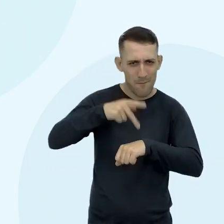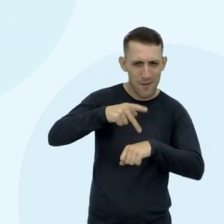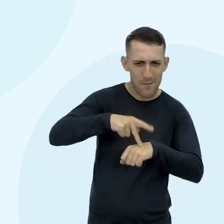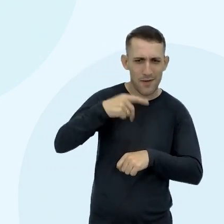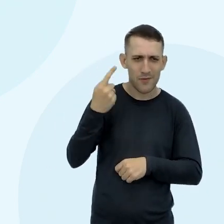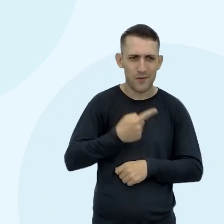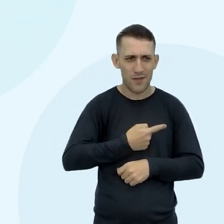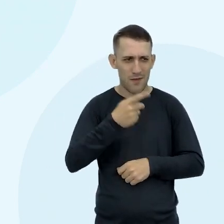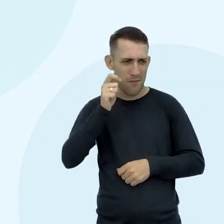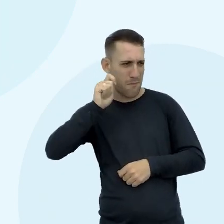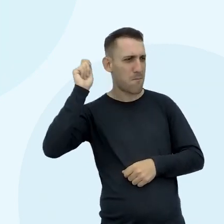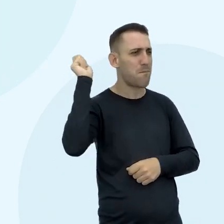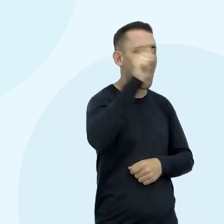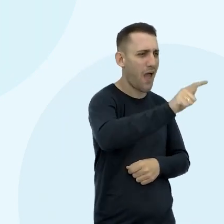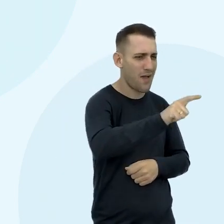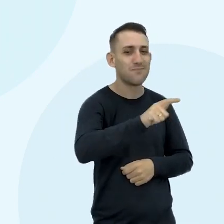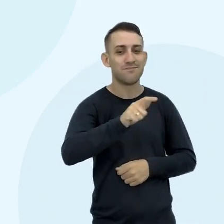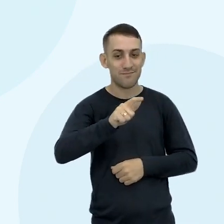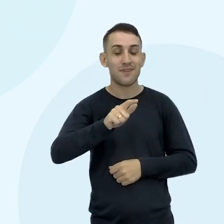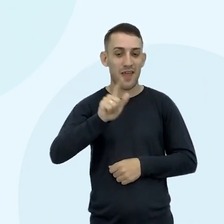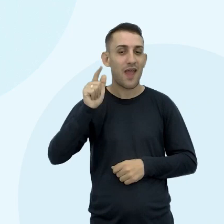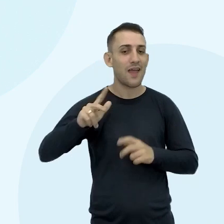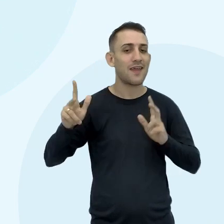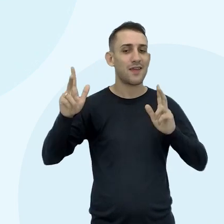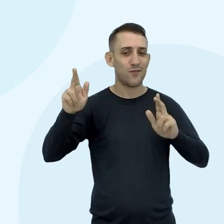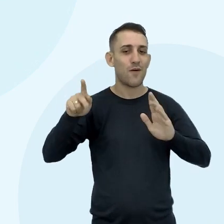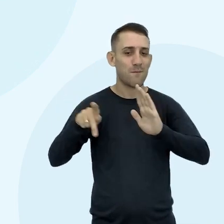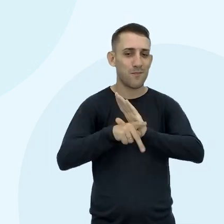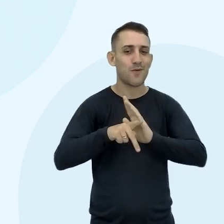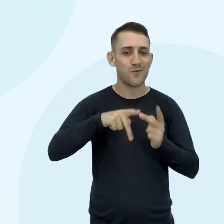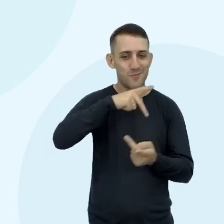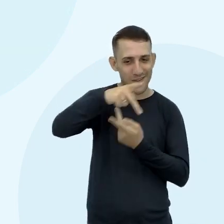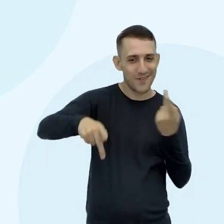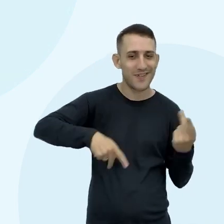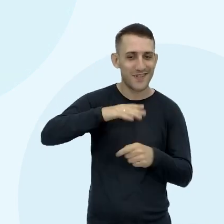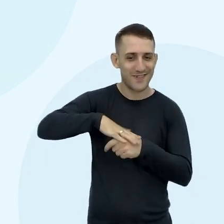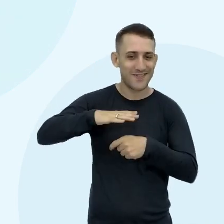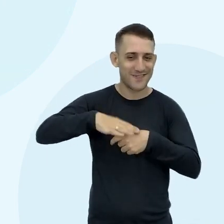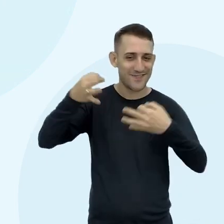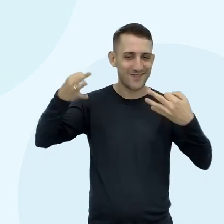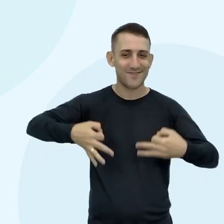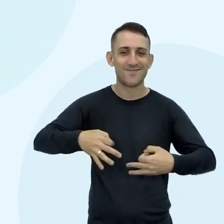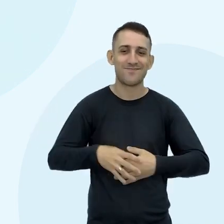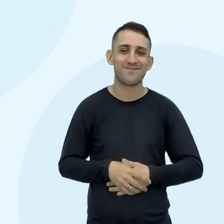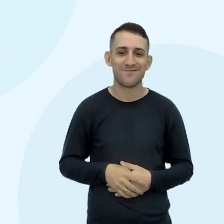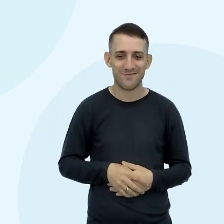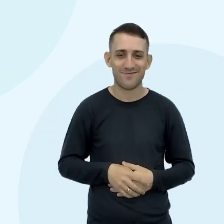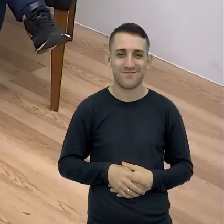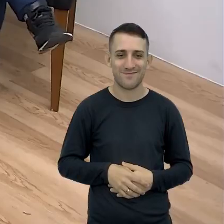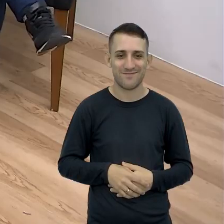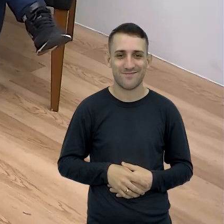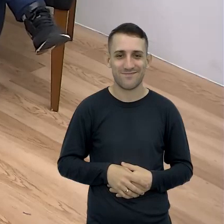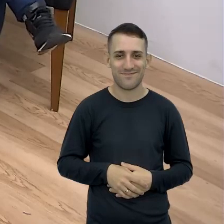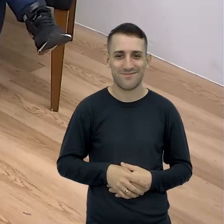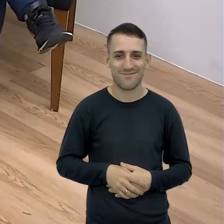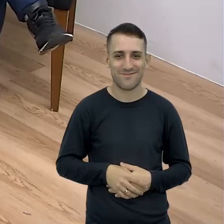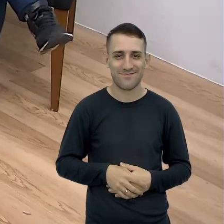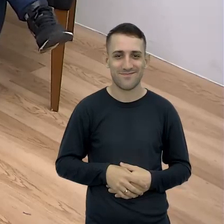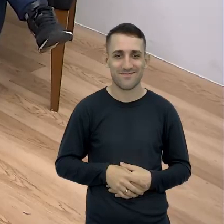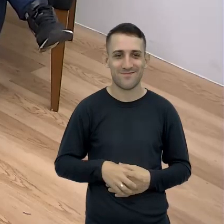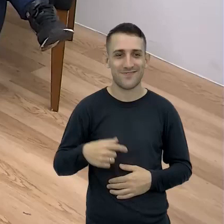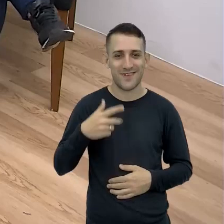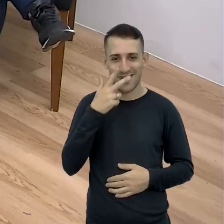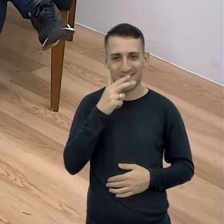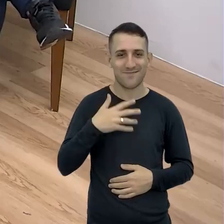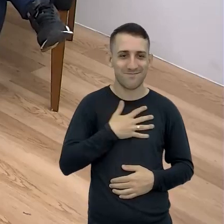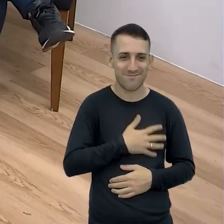Na cabeça dos outros Quando é criança? Exatamente esse formatinho Que é o nosso planeta Bacana, né? Eu gostei do seu exemplo Eu achei bem